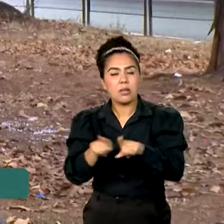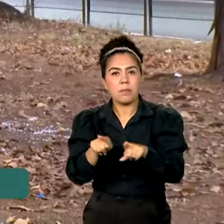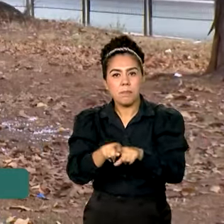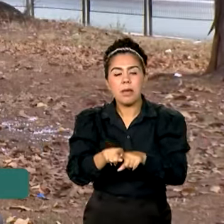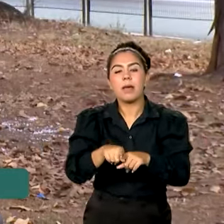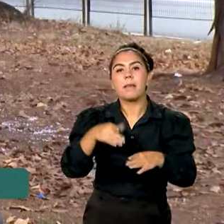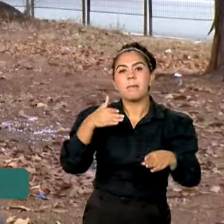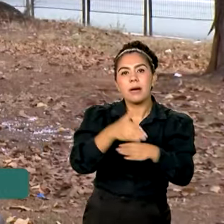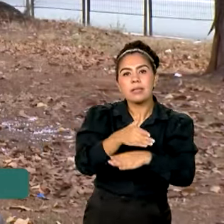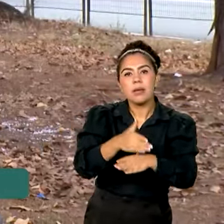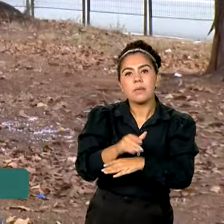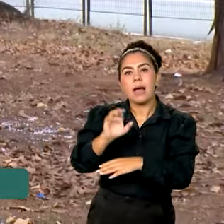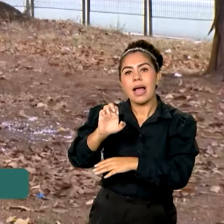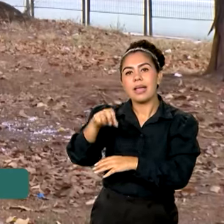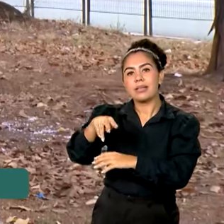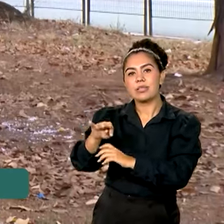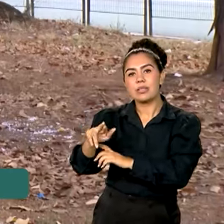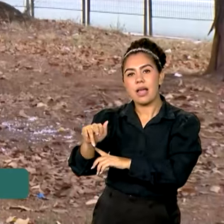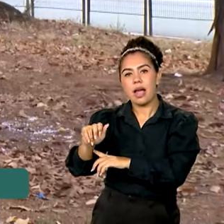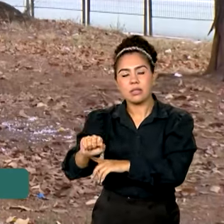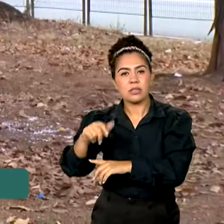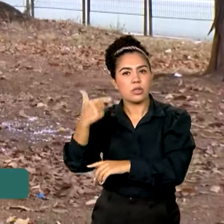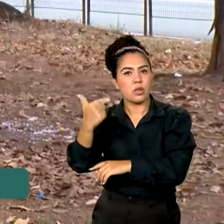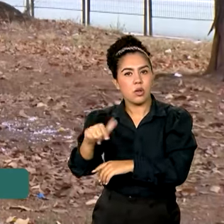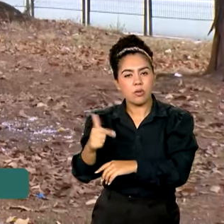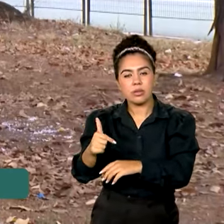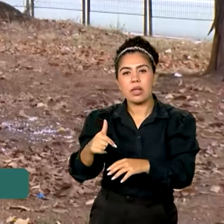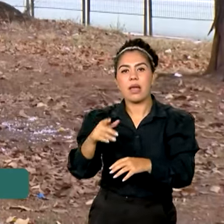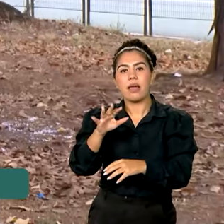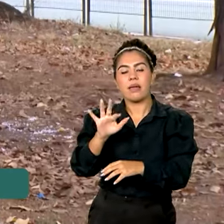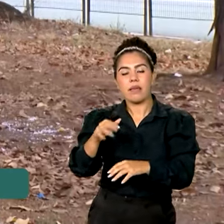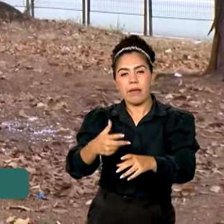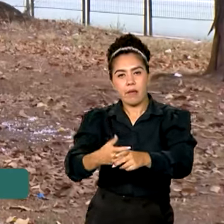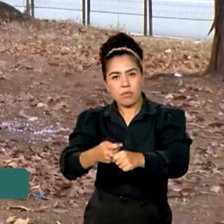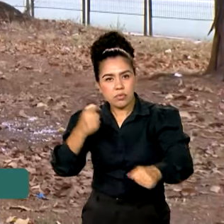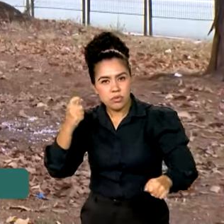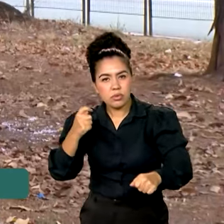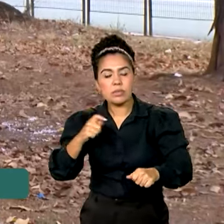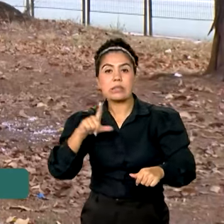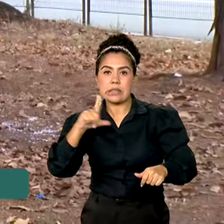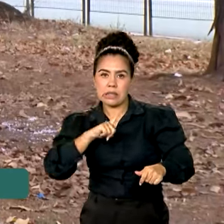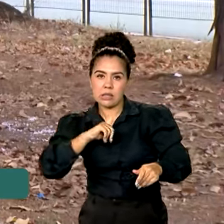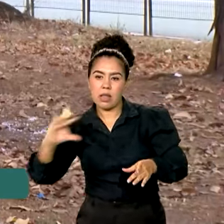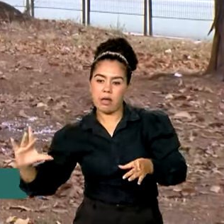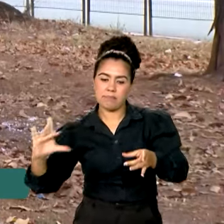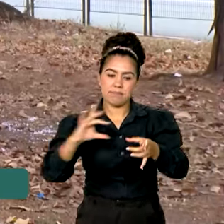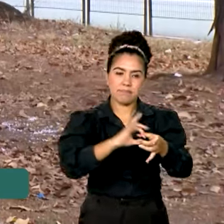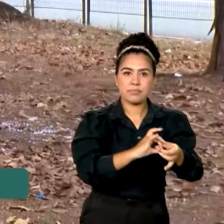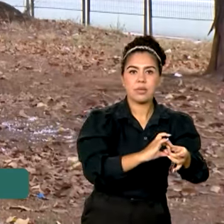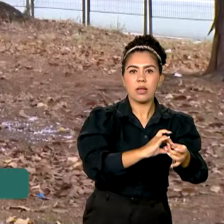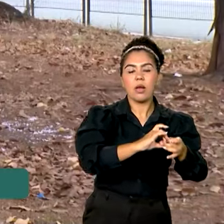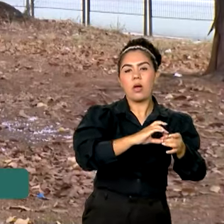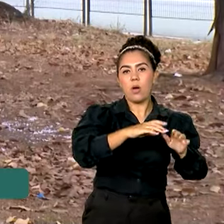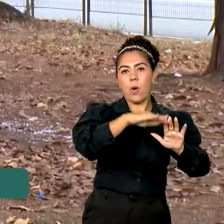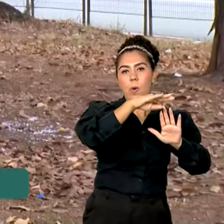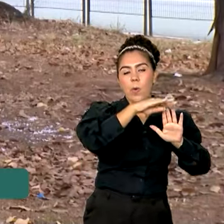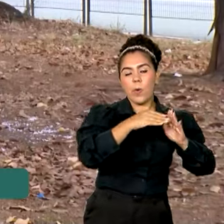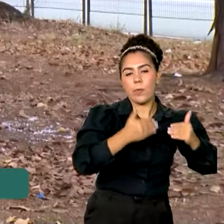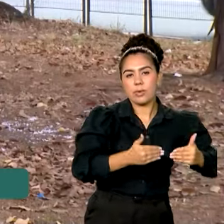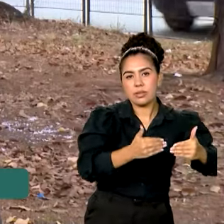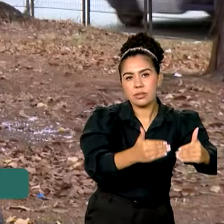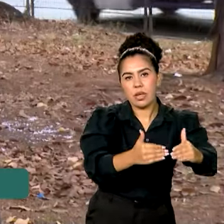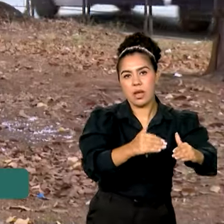entidades sem fins lucrativos que estejam credenciadas junto ao Ministério do Desenvolvimento